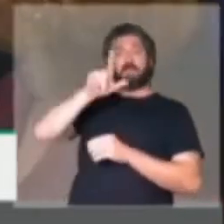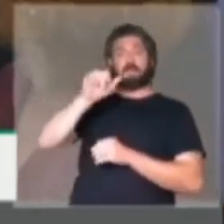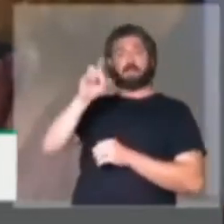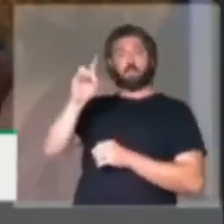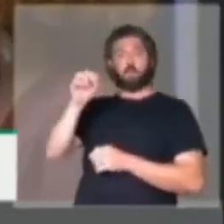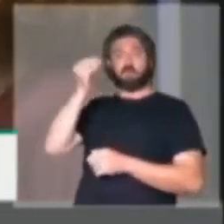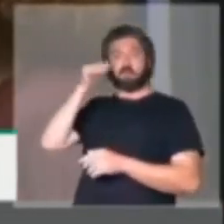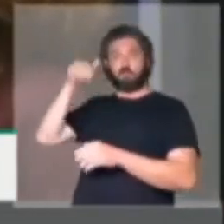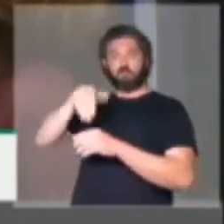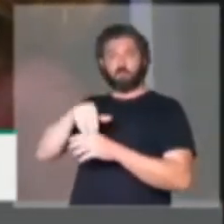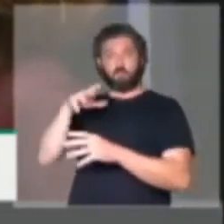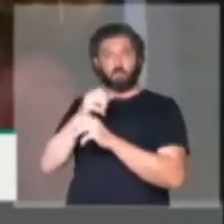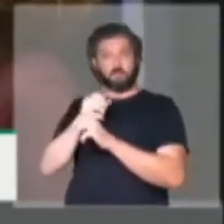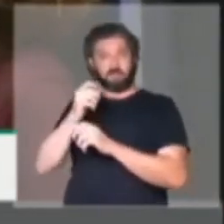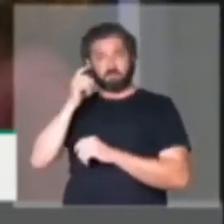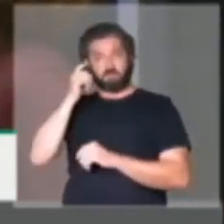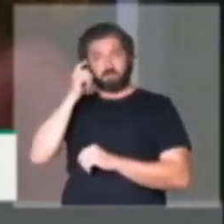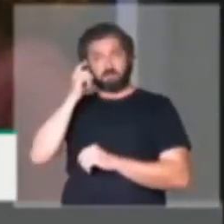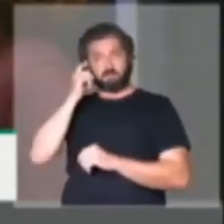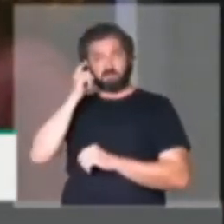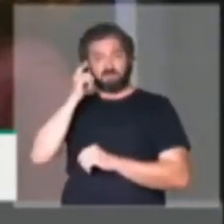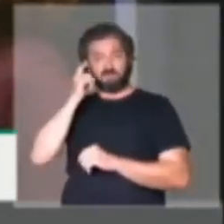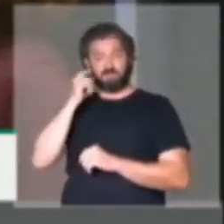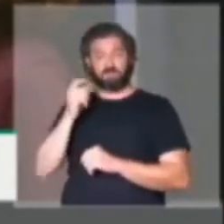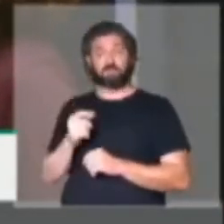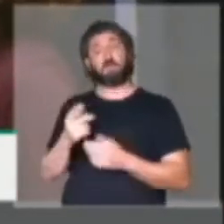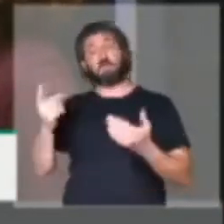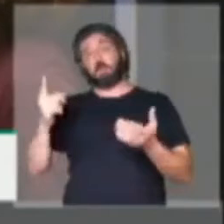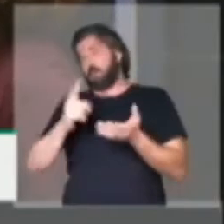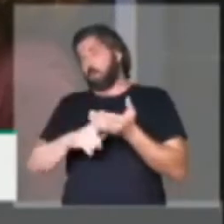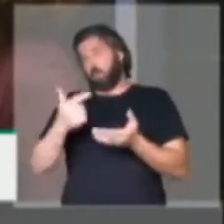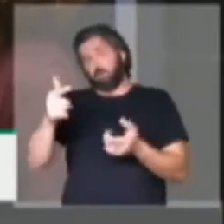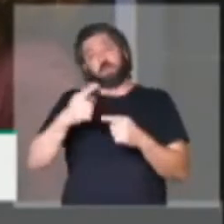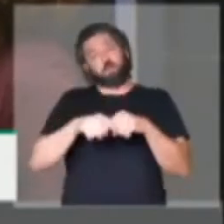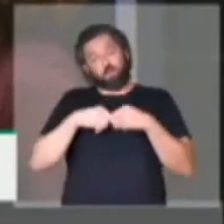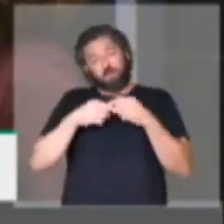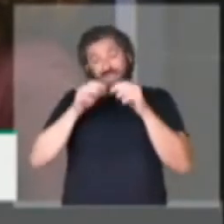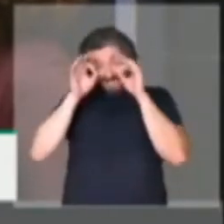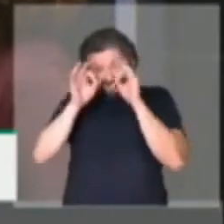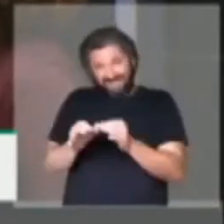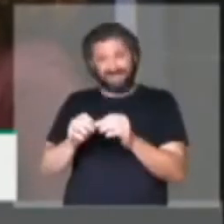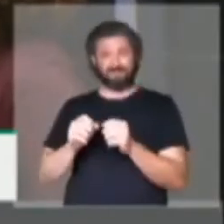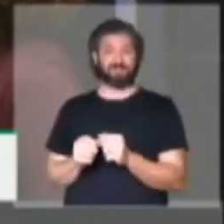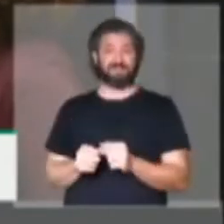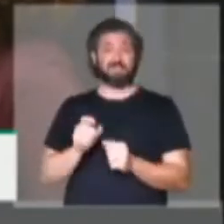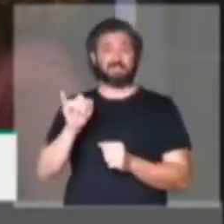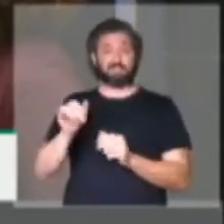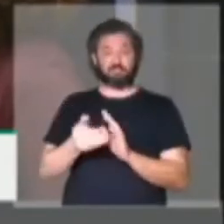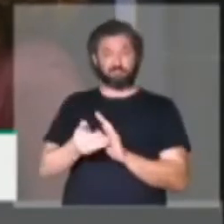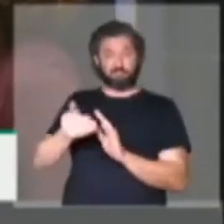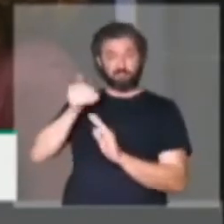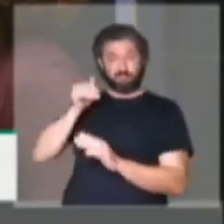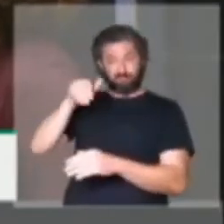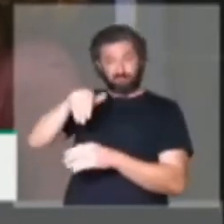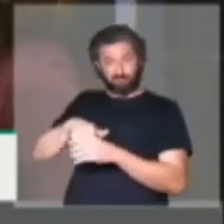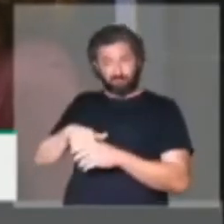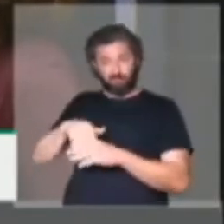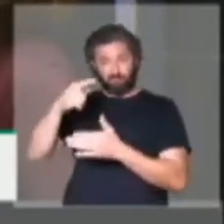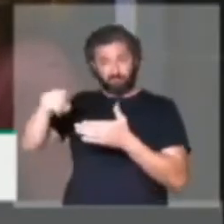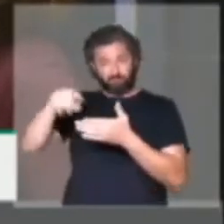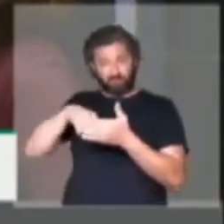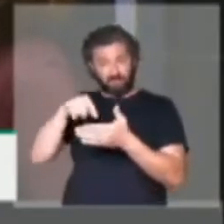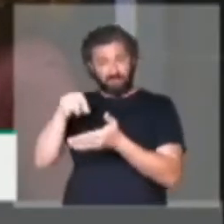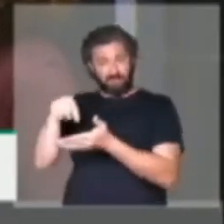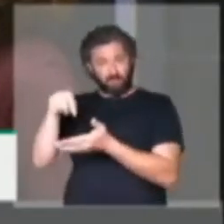LDO antes dos destaques dos vetos. É, não há acordo porque justamente se a gente retirar a votação dos